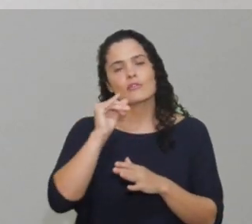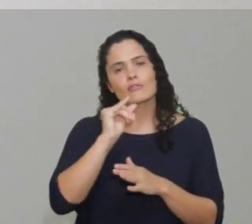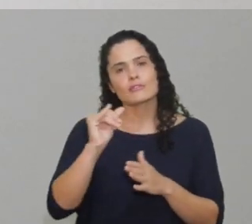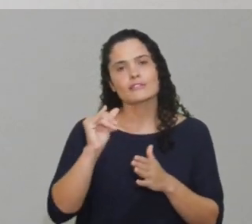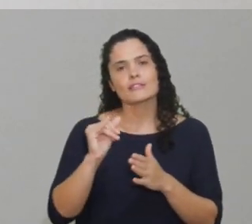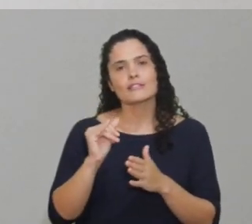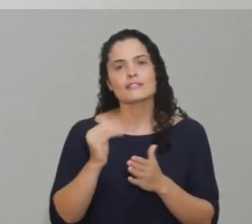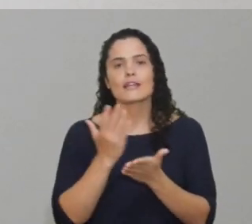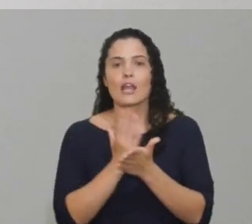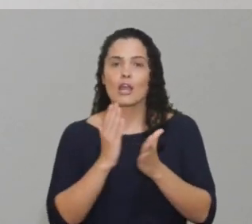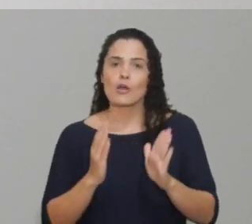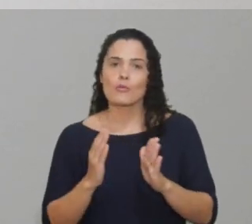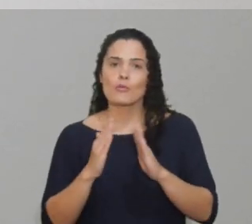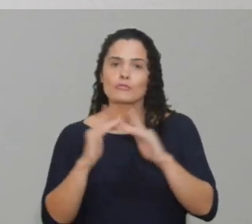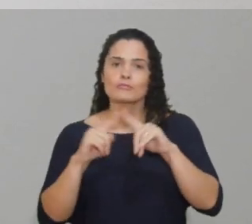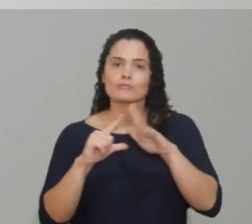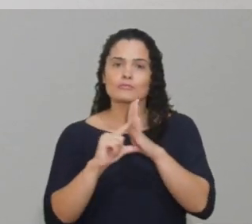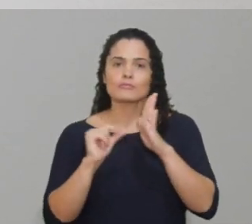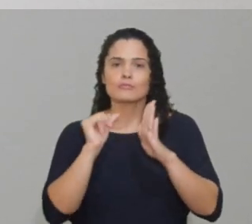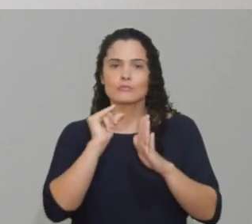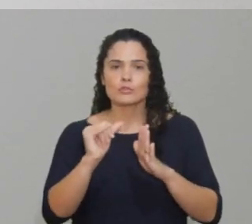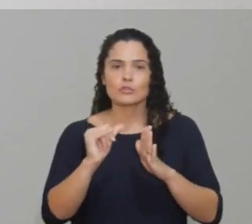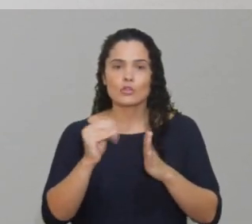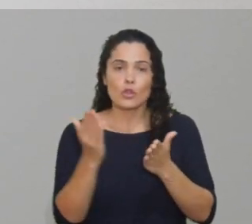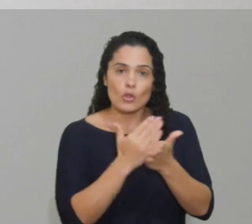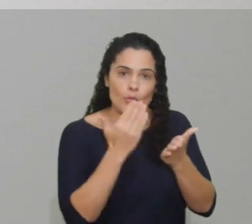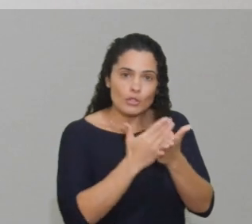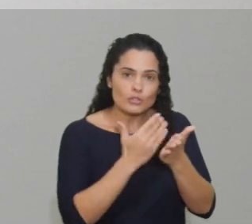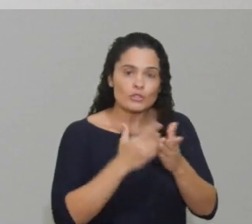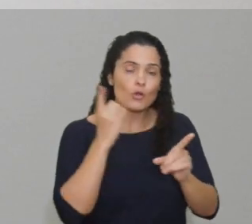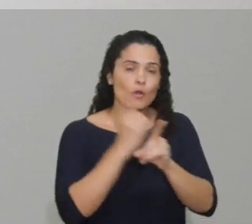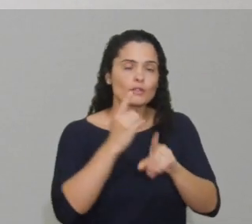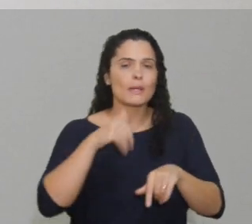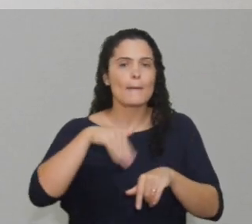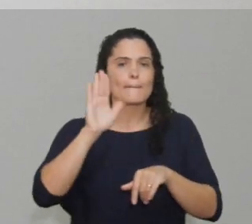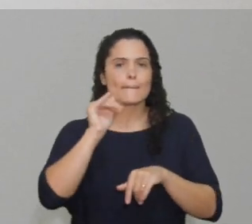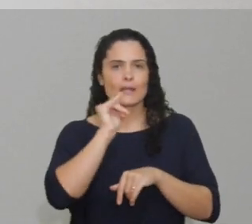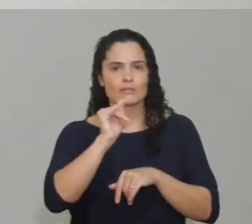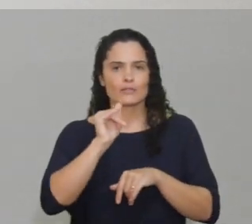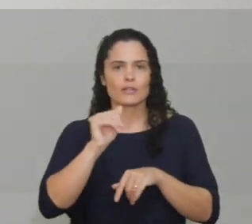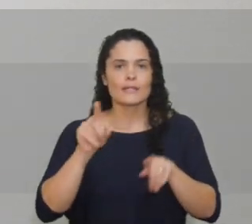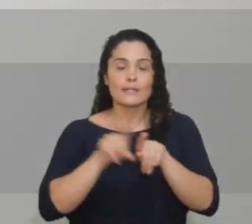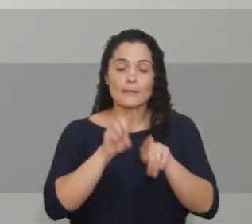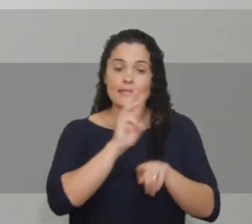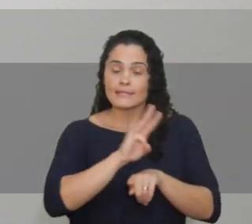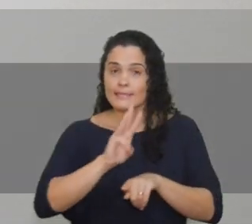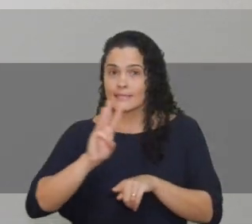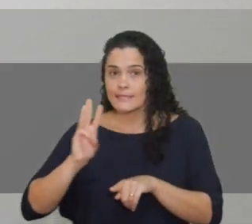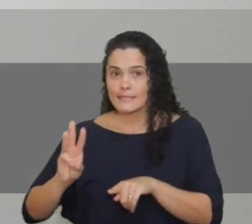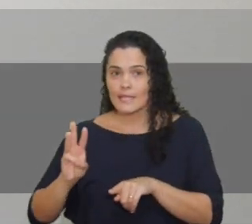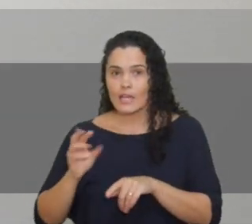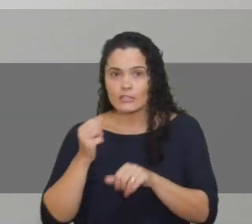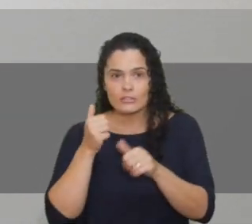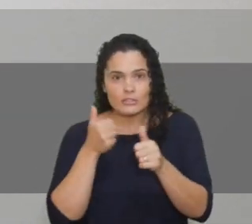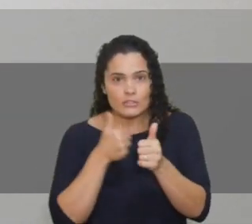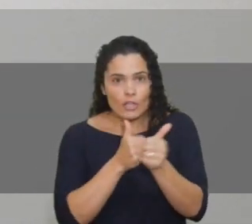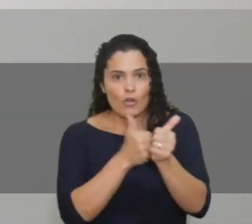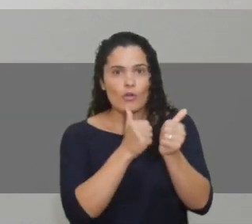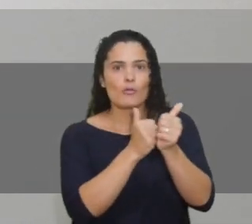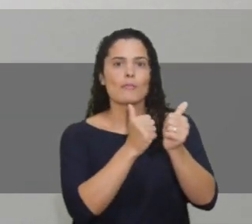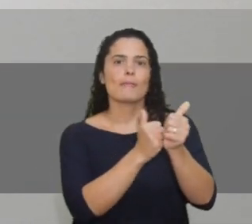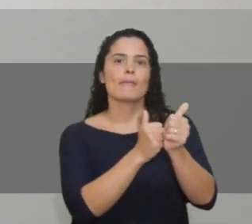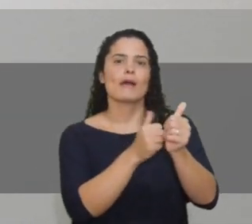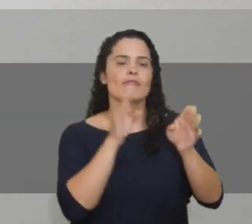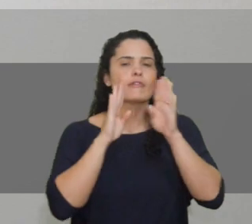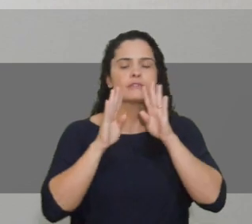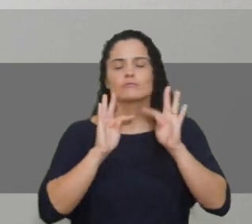semana. O Ibemeia Notícias fica por aqui. No boletim você encontra outras informações. Acesse também o site da igreja e acompanhe nossas